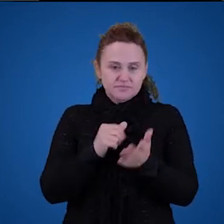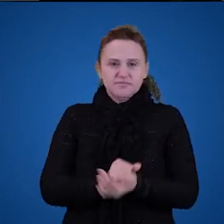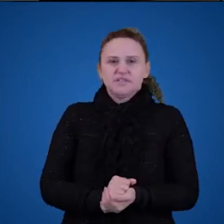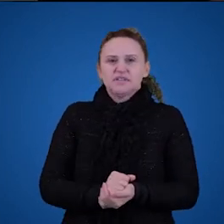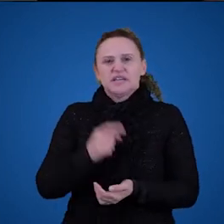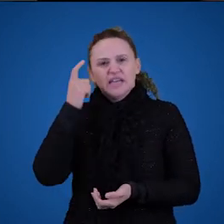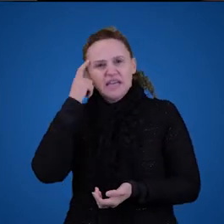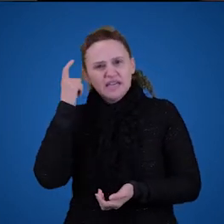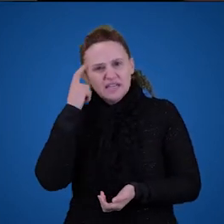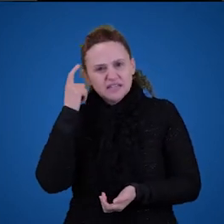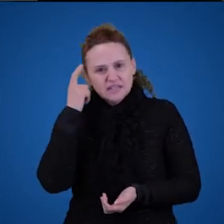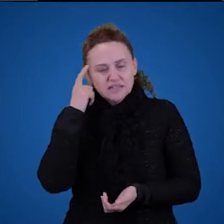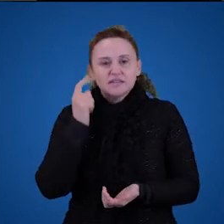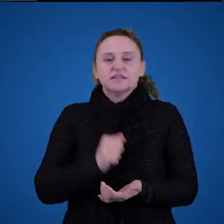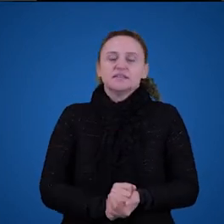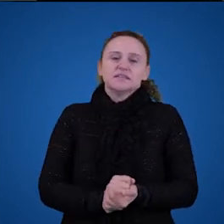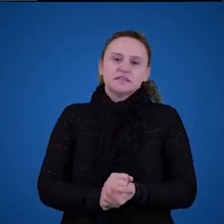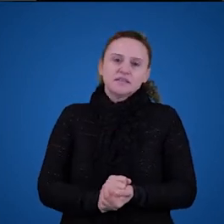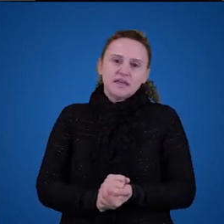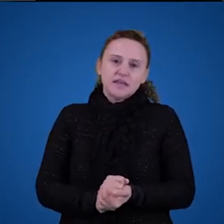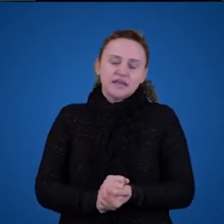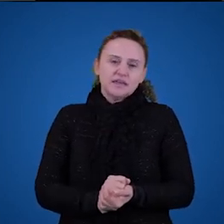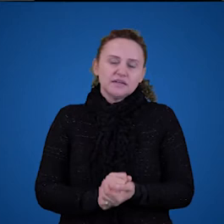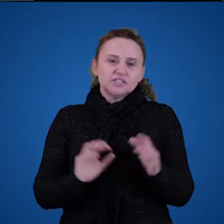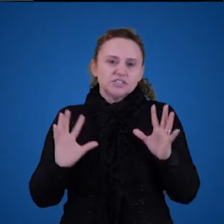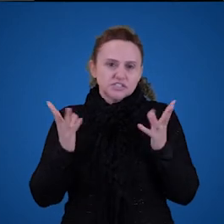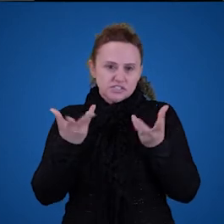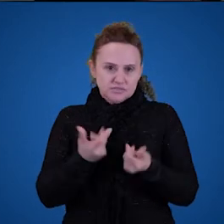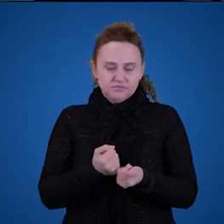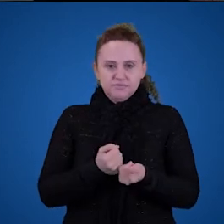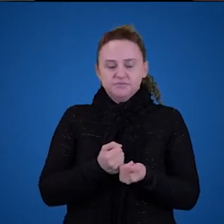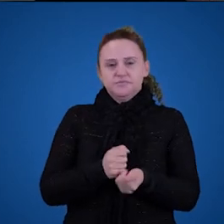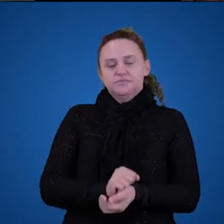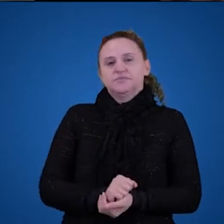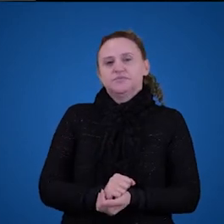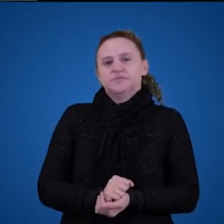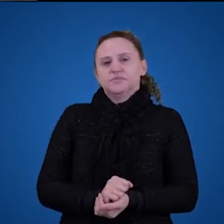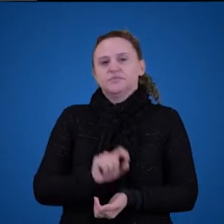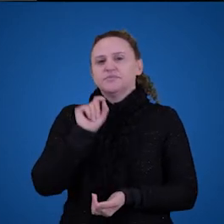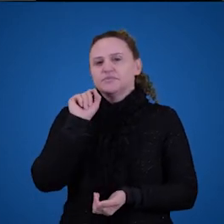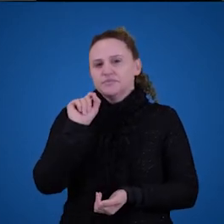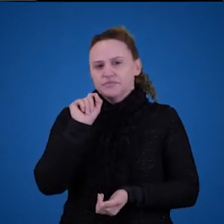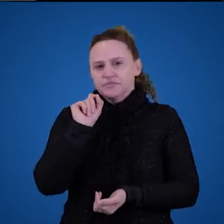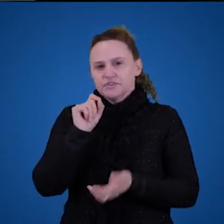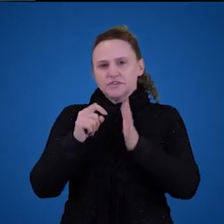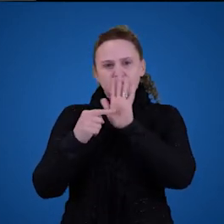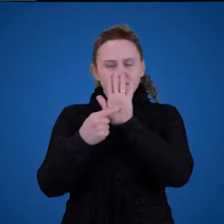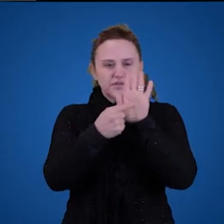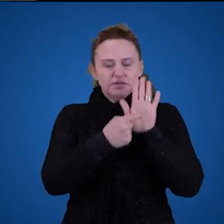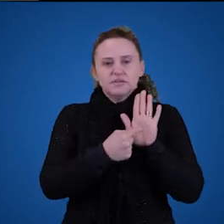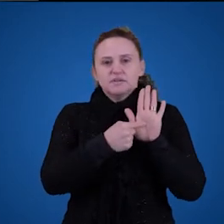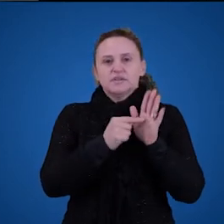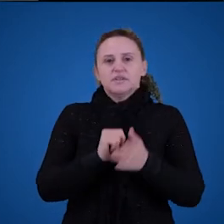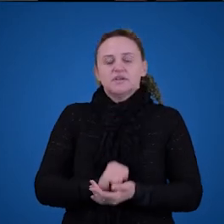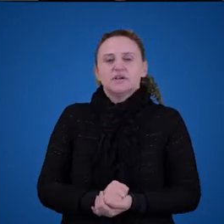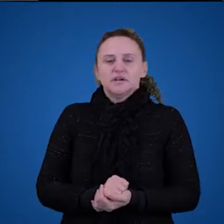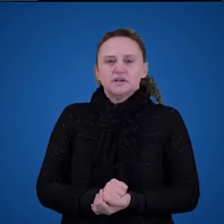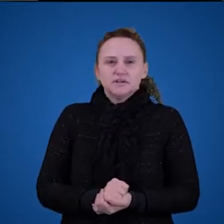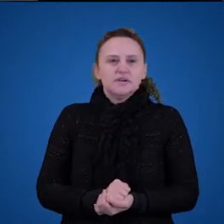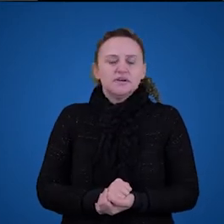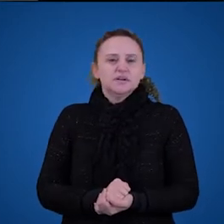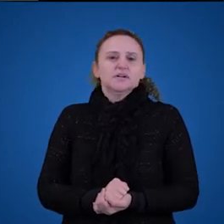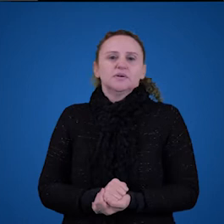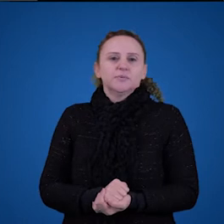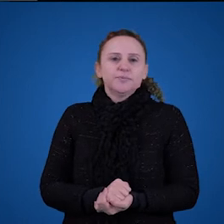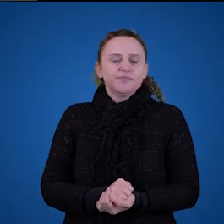Então, essa a ideia geral por trás da teoria referencial do significado. Mas vamos colocar ela em termos bastante claros, né? Então, a gente pode